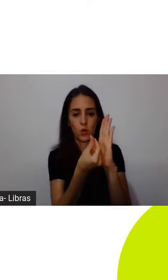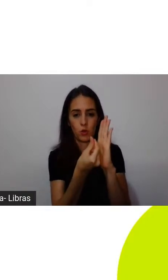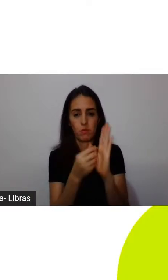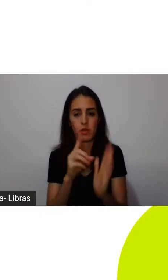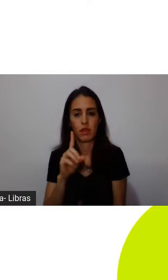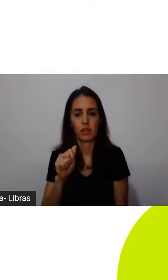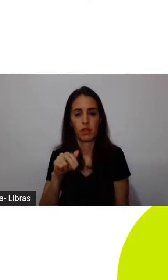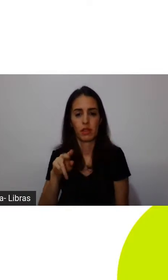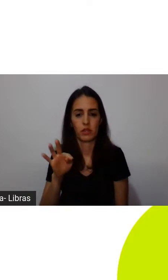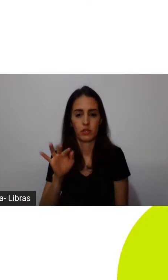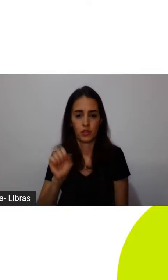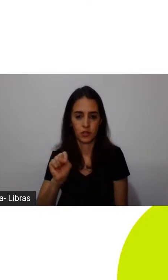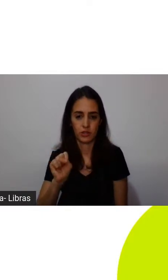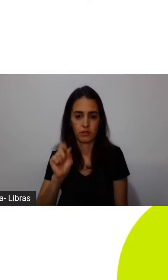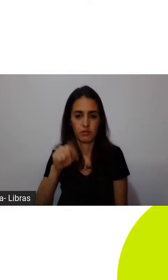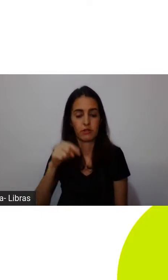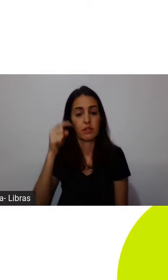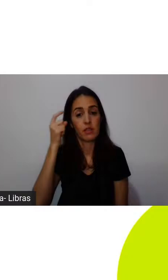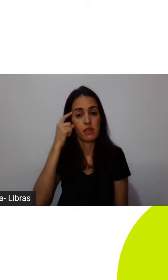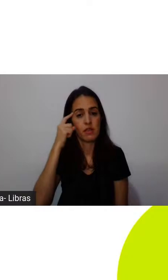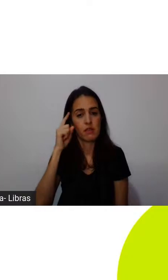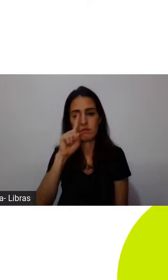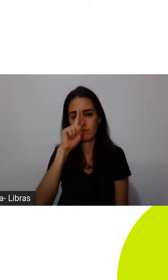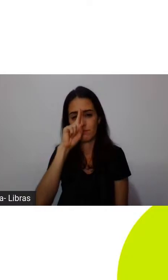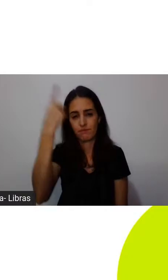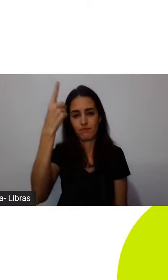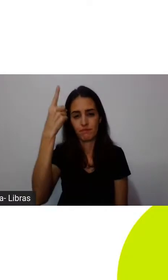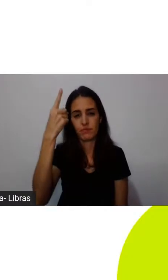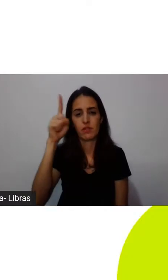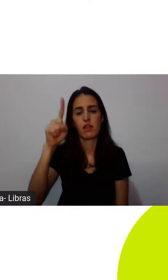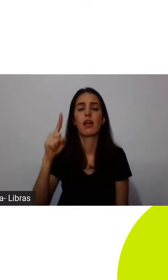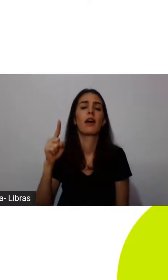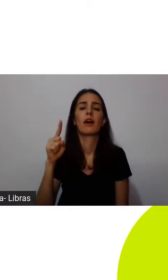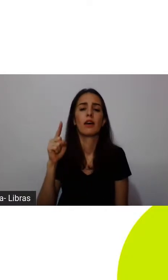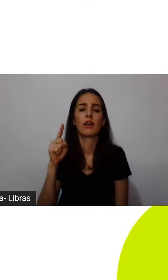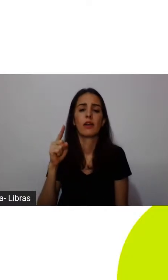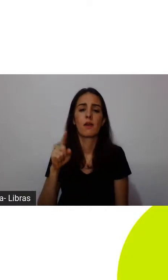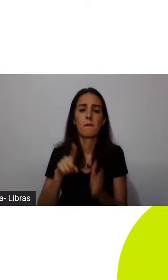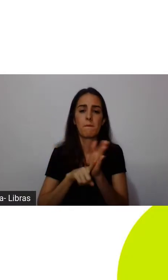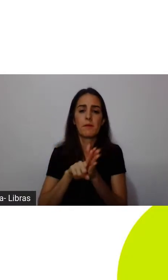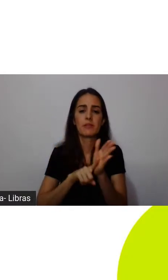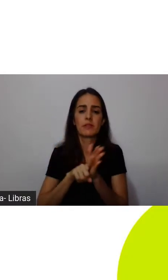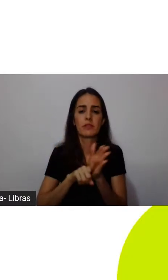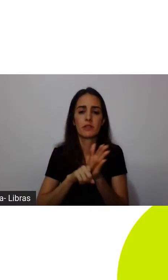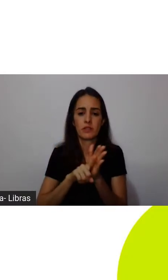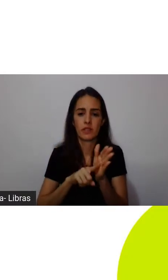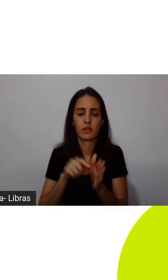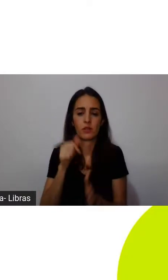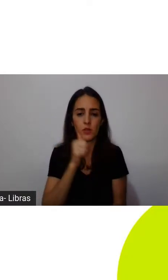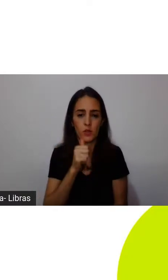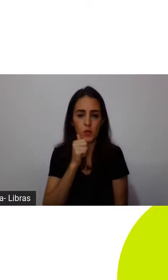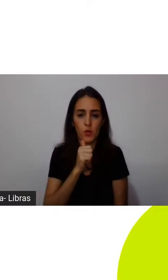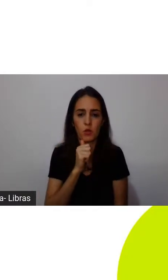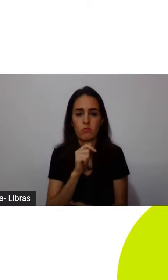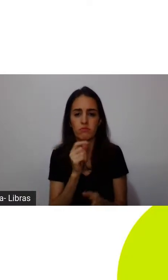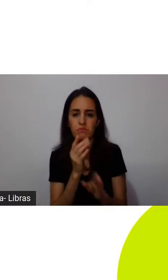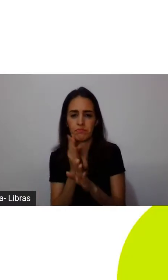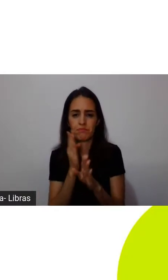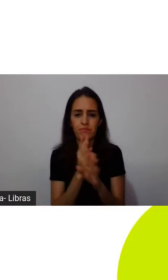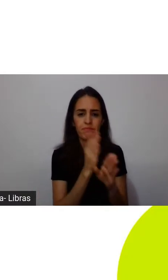Esse conceito foi pensado na Universidade de Oxford pela pesquisadora Kate Raworth.